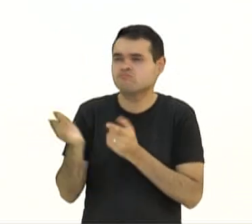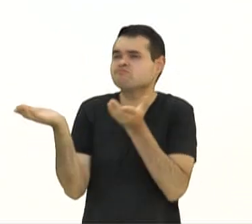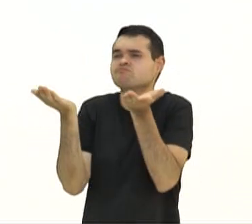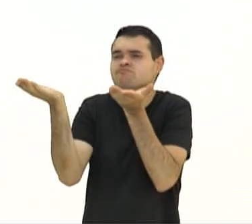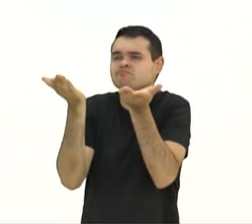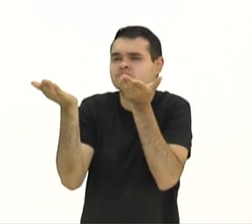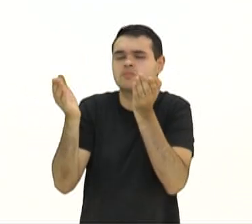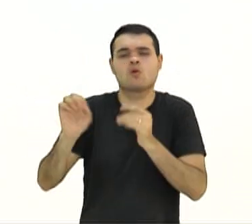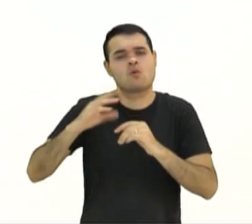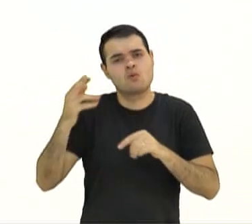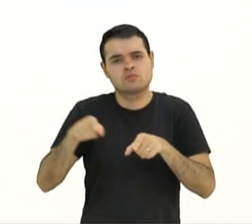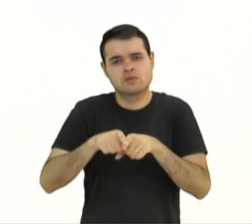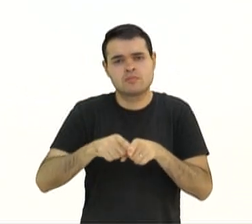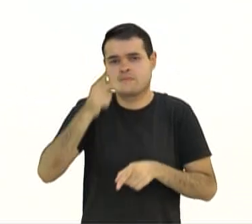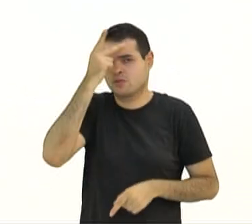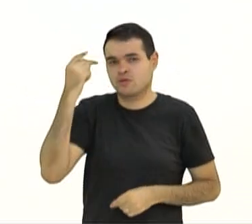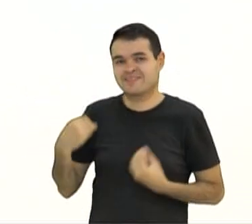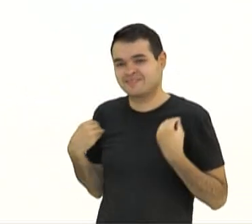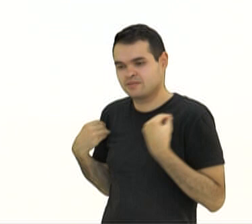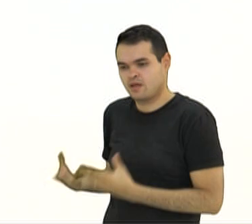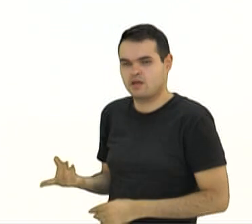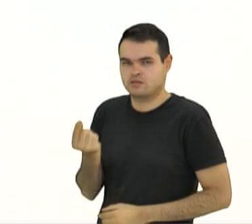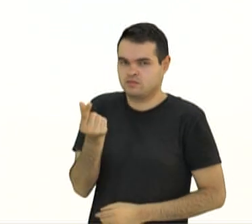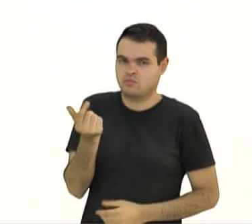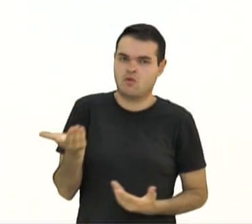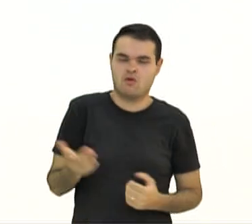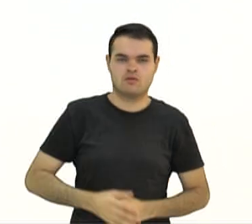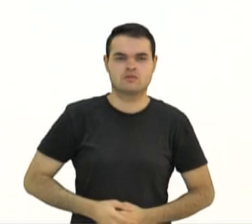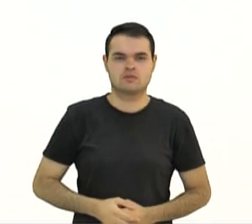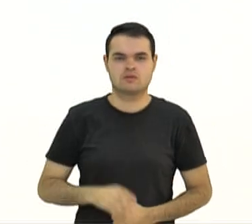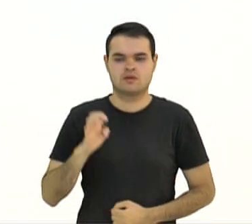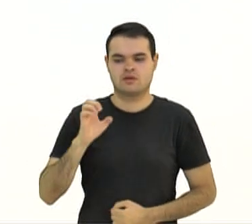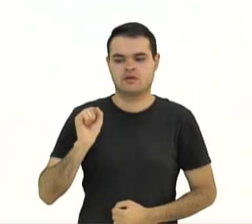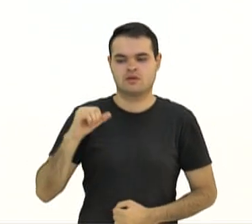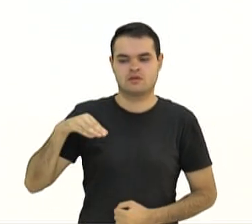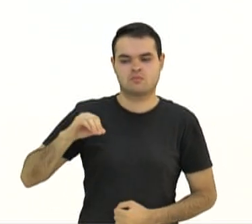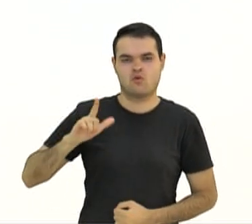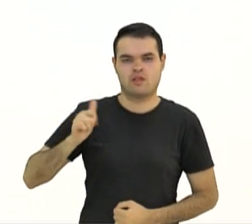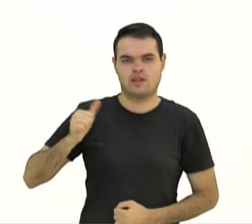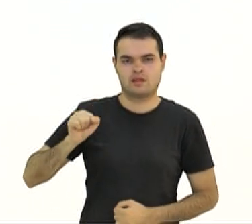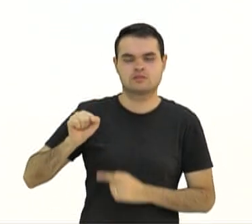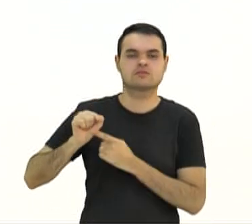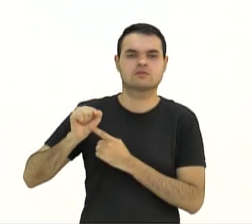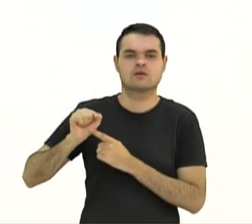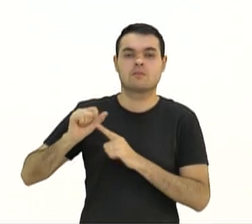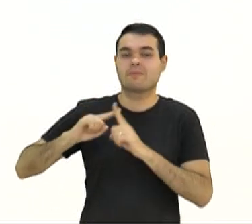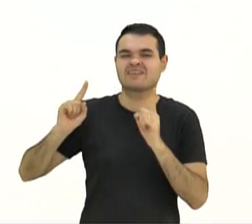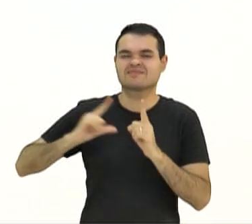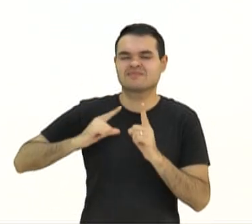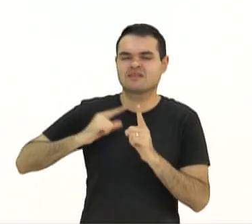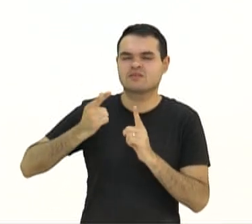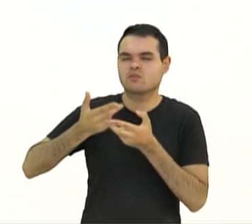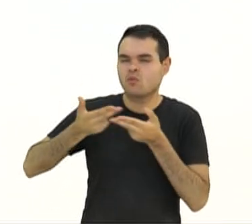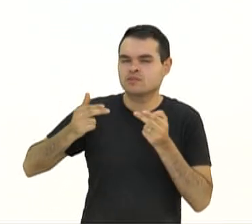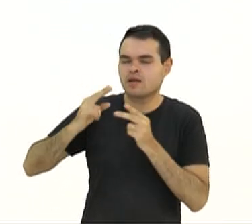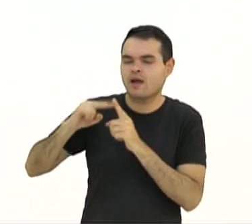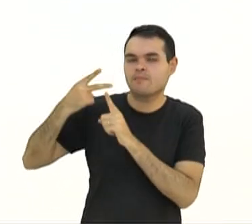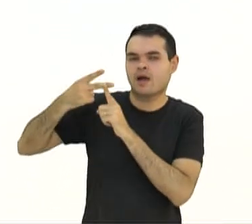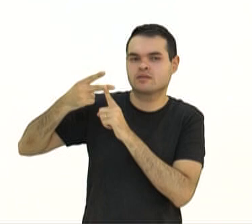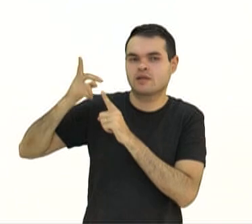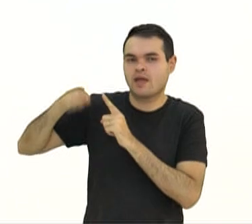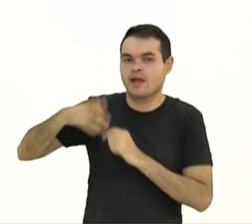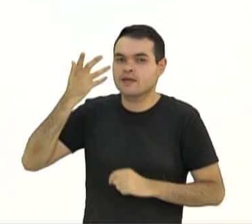que dão esmolas. No entanto, nós podemos verificar também que há um algo a mais. Que são as